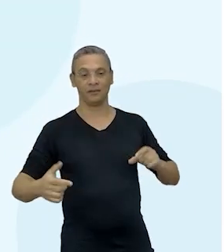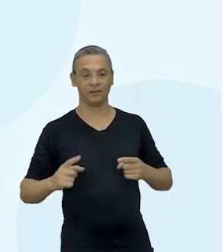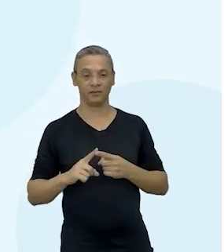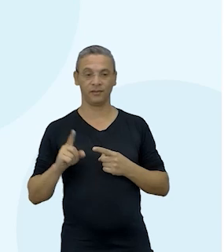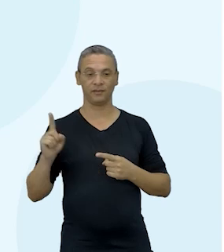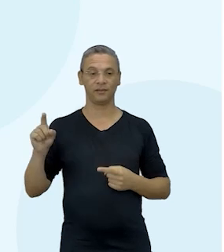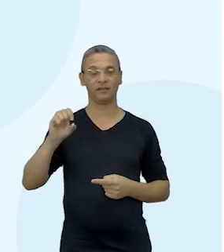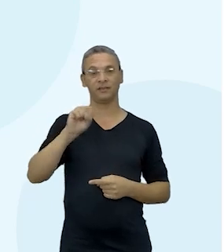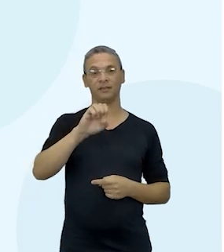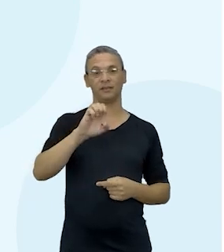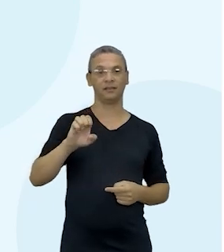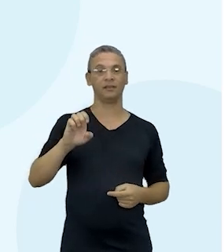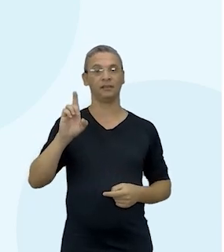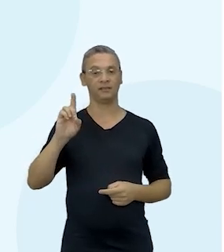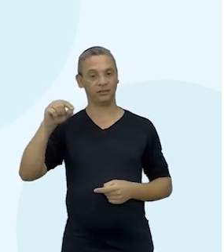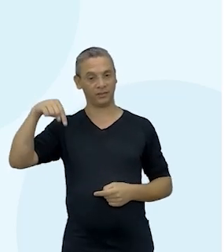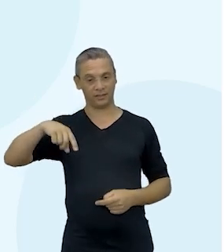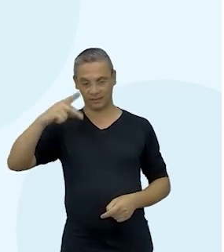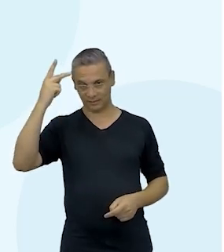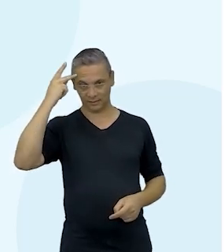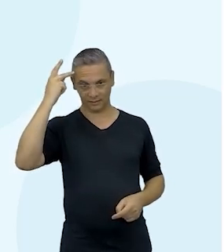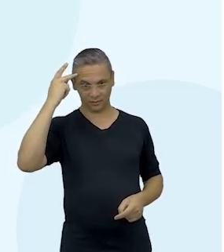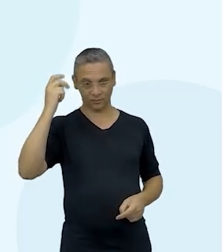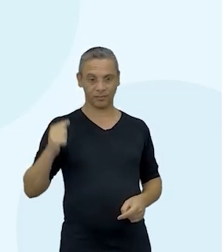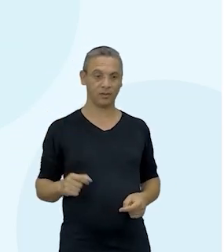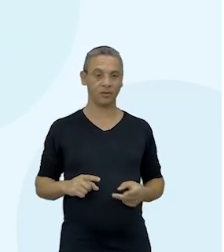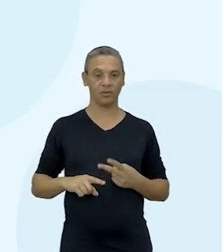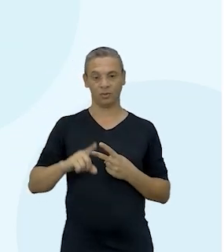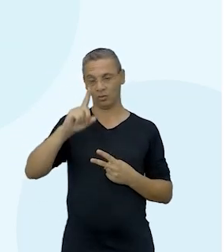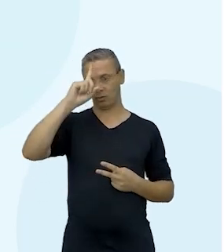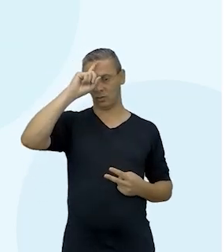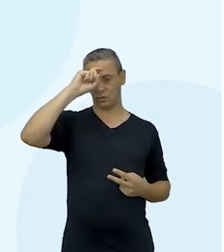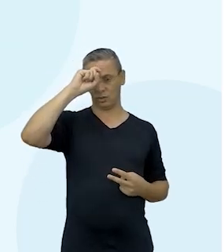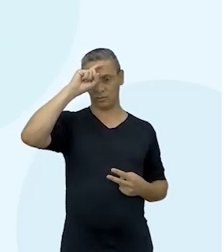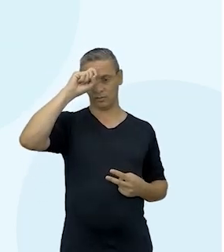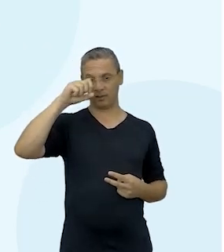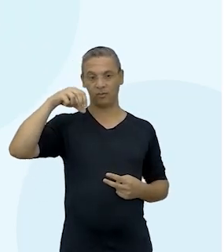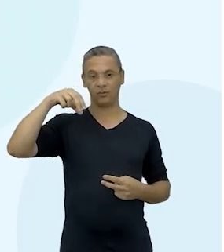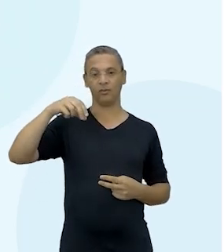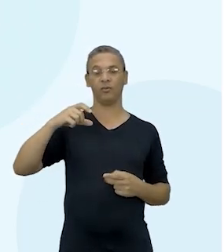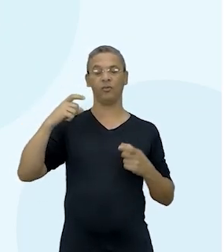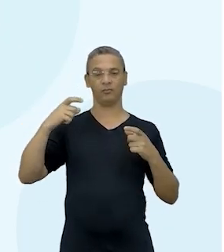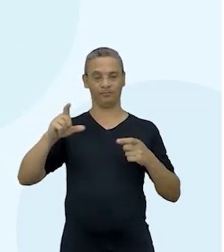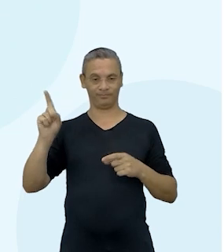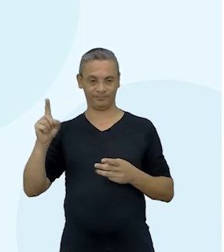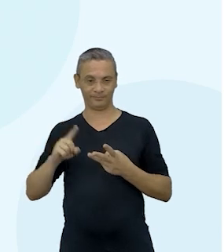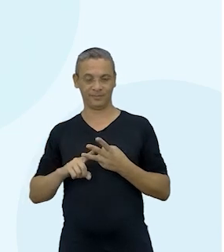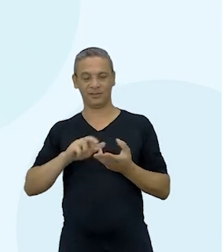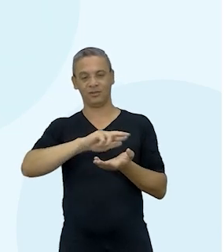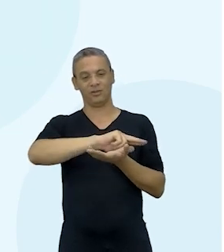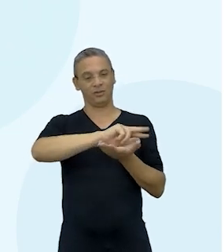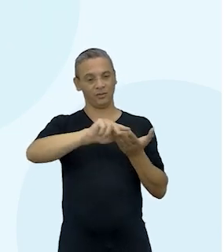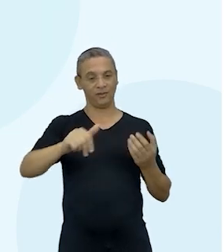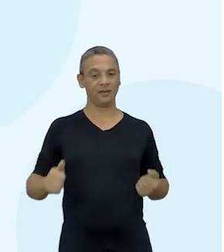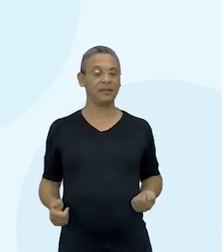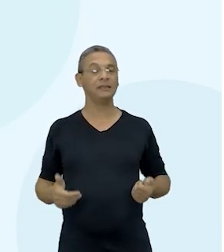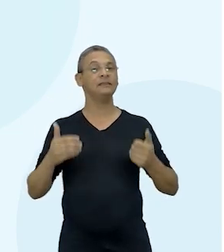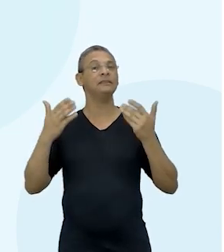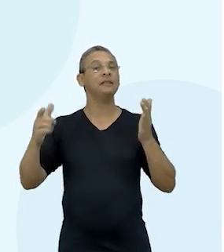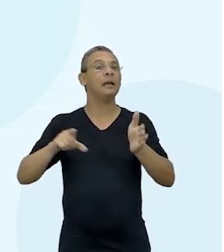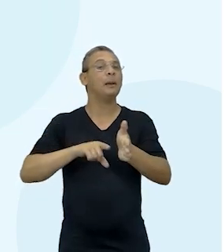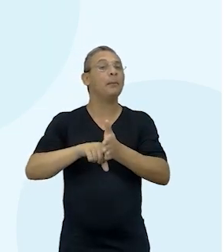edifício CID, na Vila Olímpia, aqui em São Paulo, o Hospital Geral NG Temfong, em Singapura, entre várias outras. Que tal